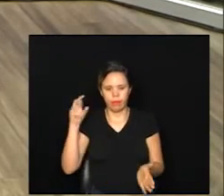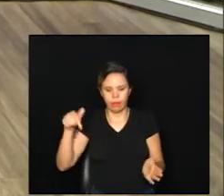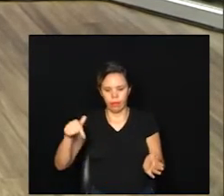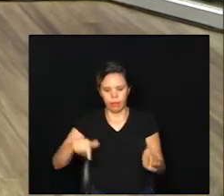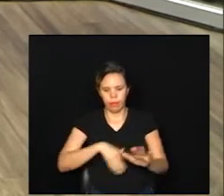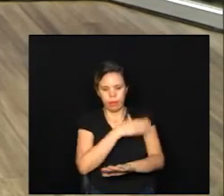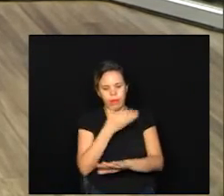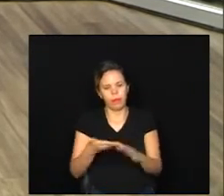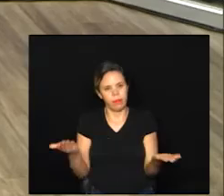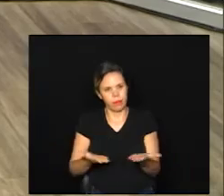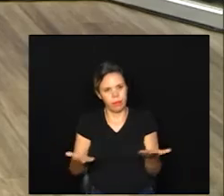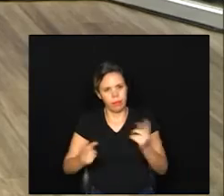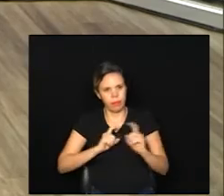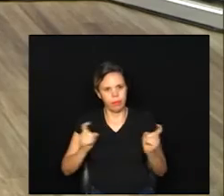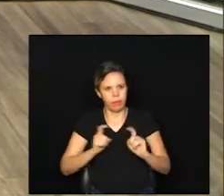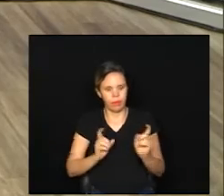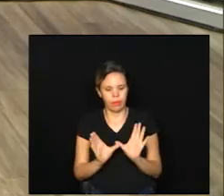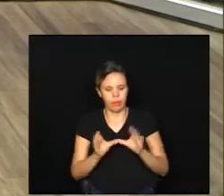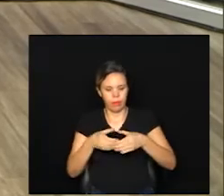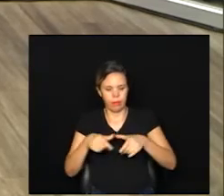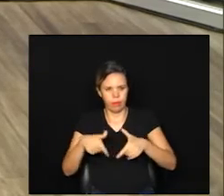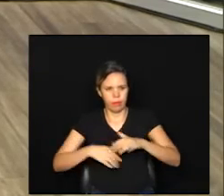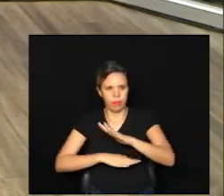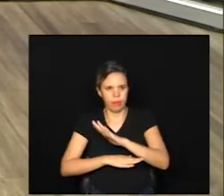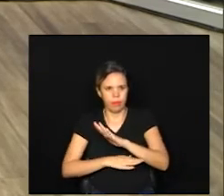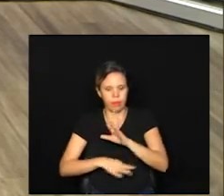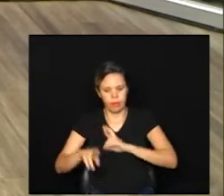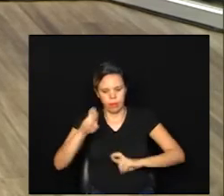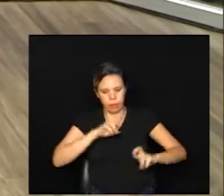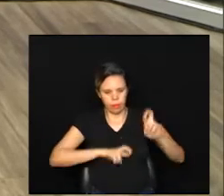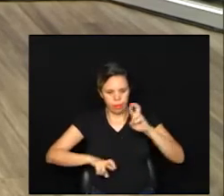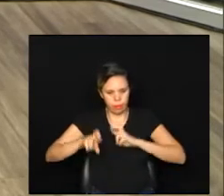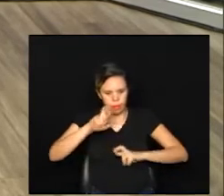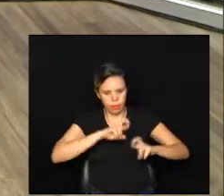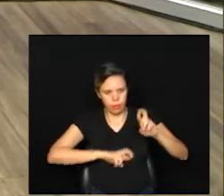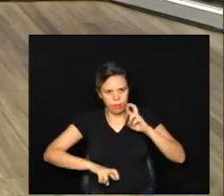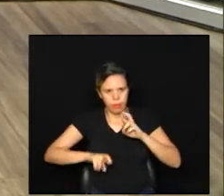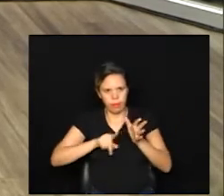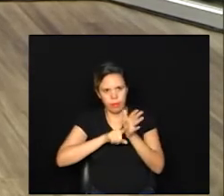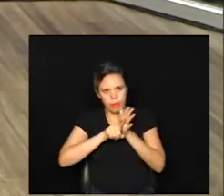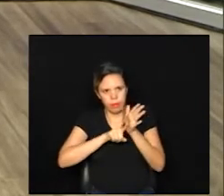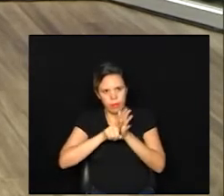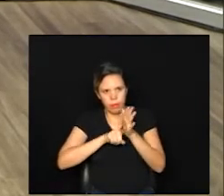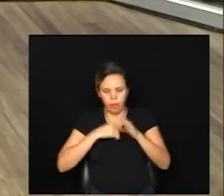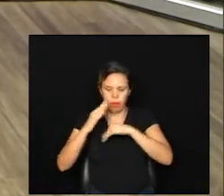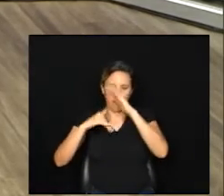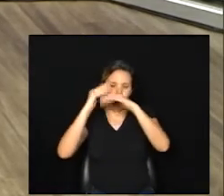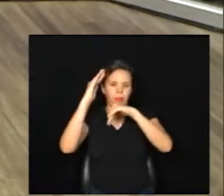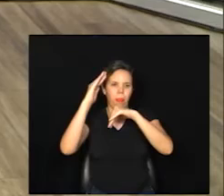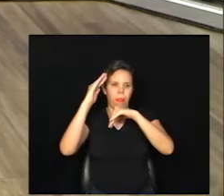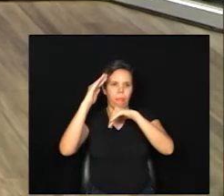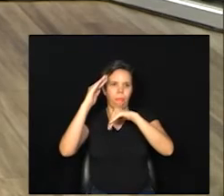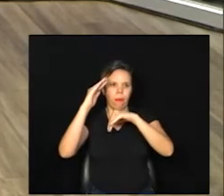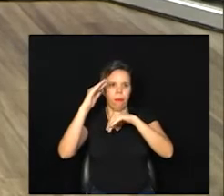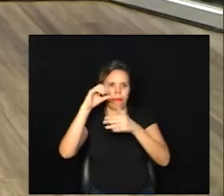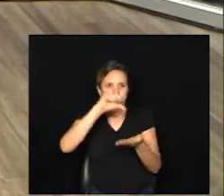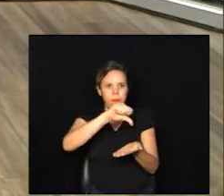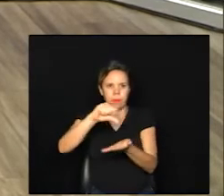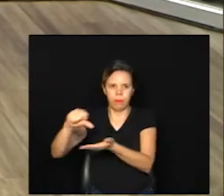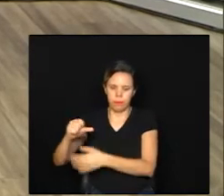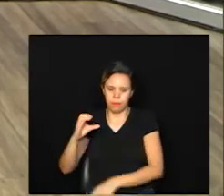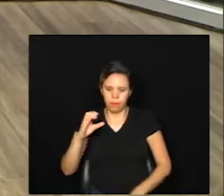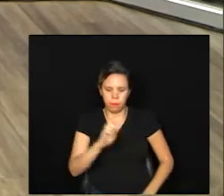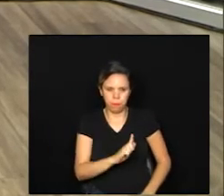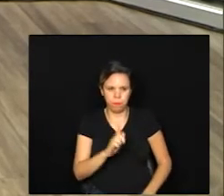manhã com a reunião da comissão que analisa aí os estudos para o desenvolvimento do distrito do